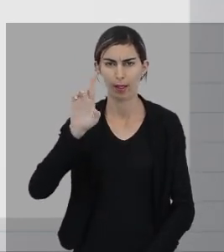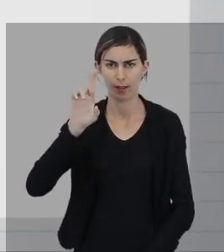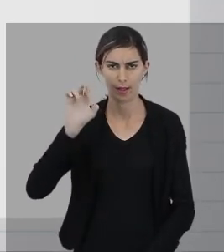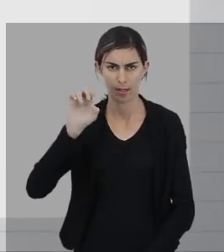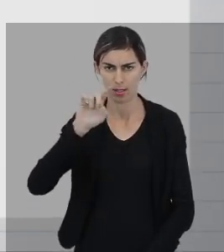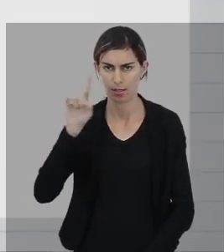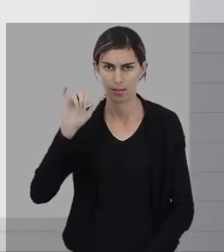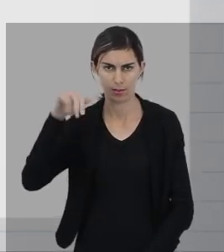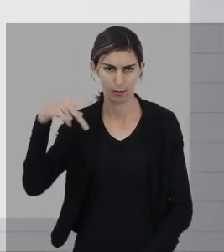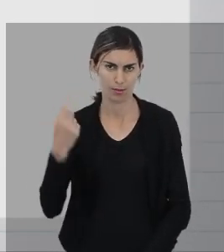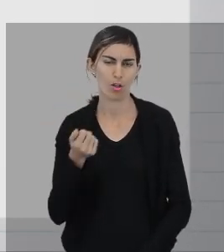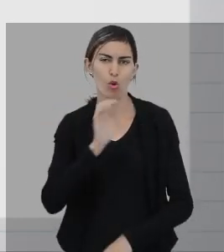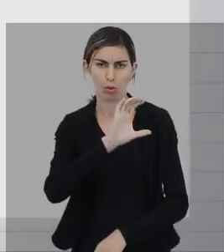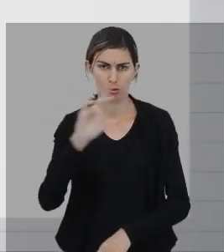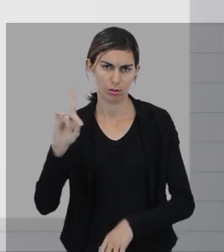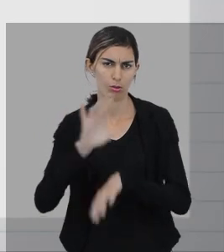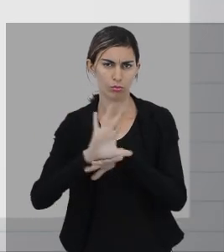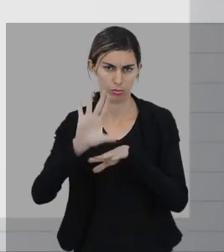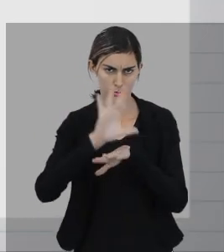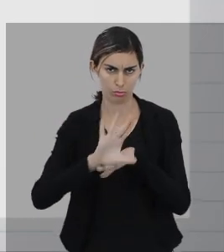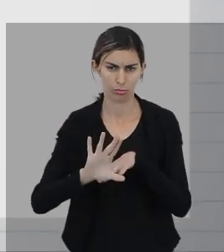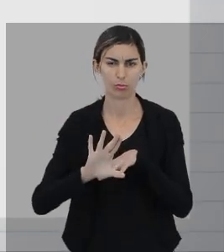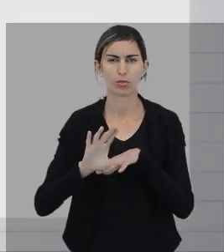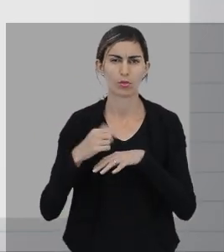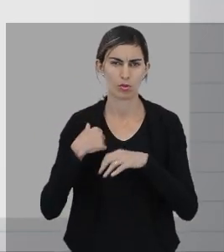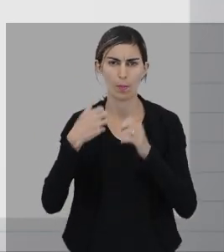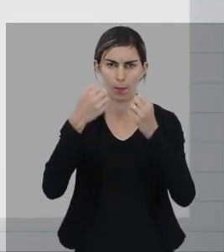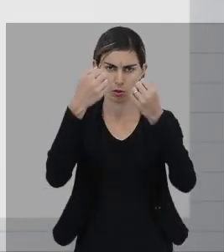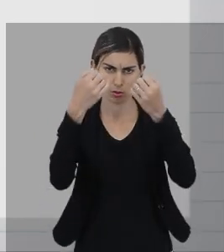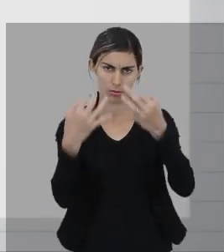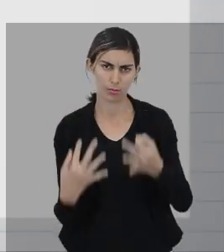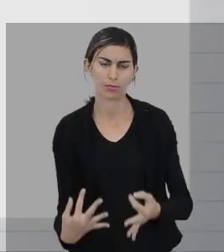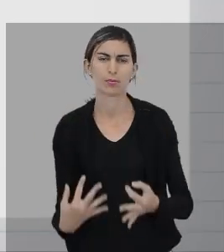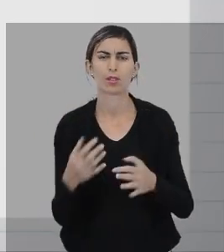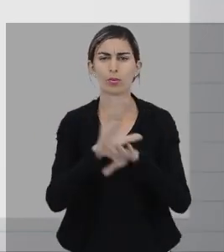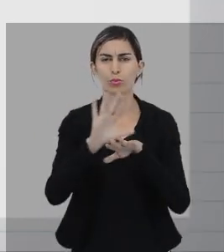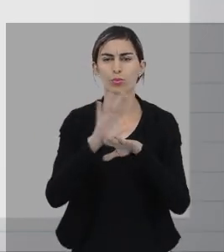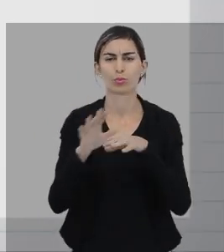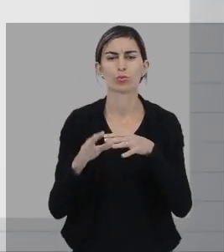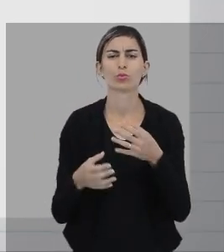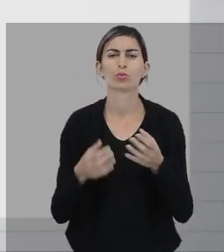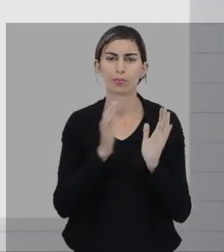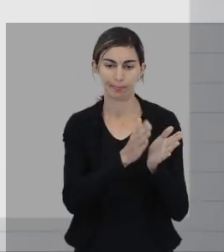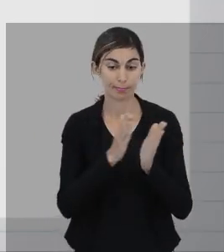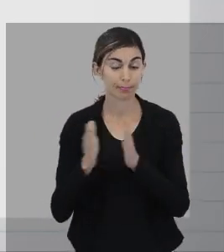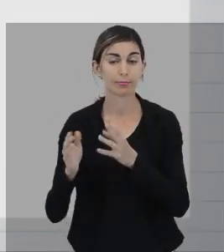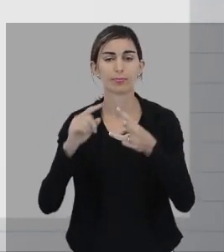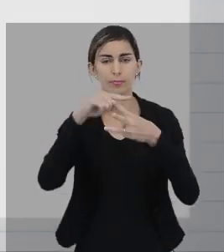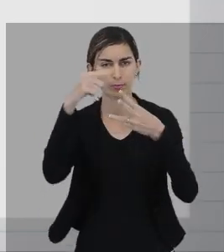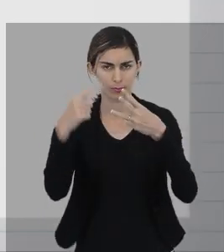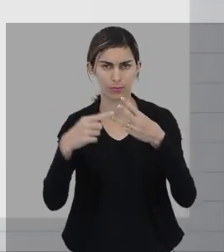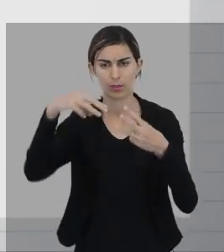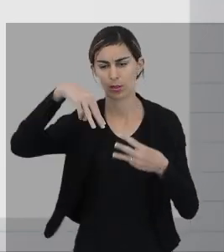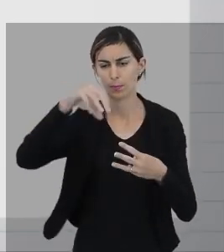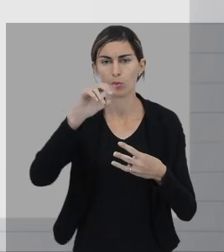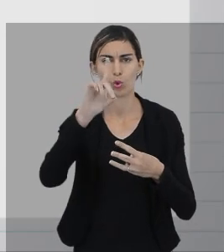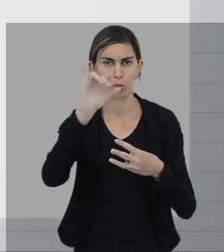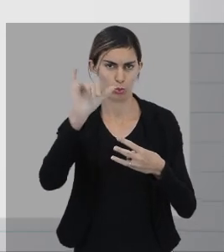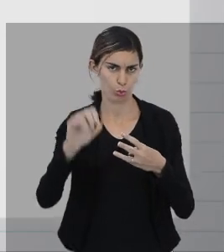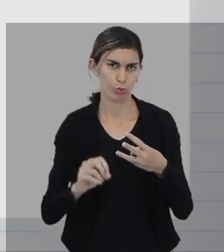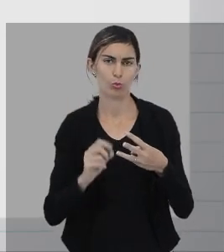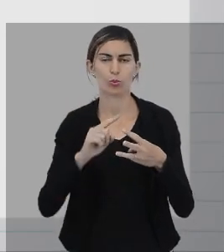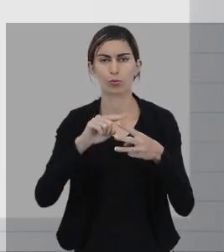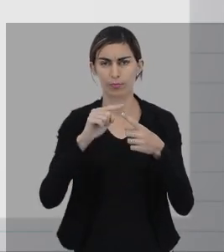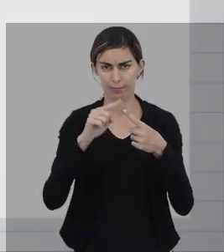curso, e vou lhe mostrar alguns aspectos gerais do nosso curso. O curso está organizado em três módulos.